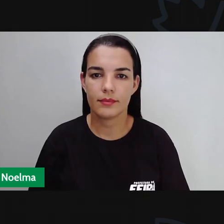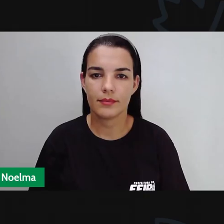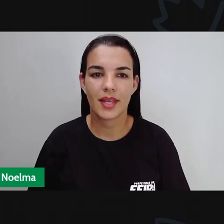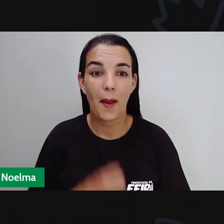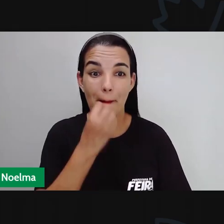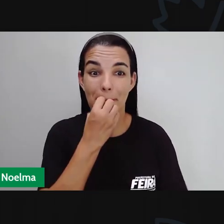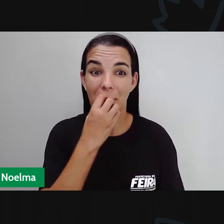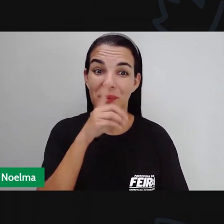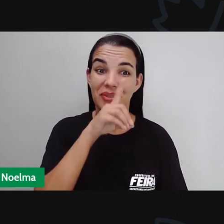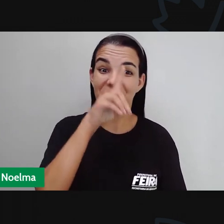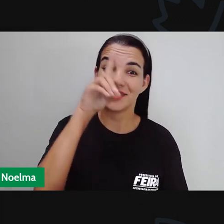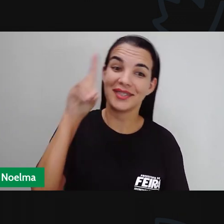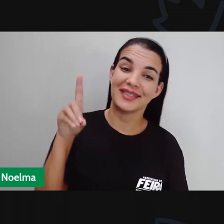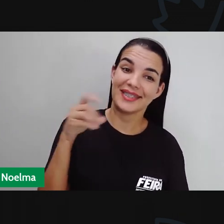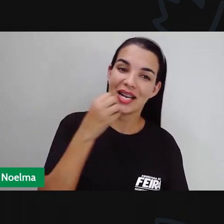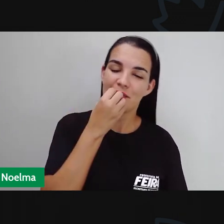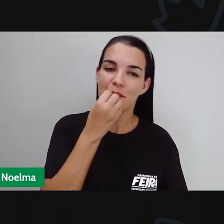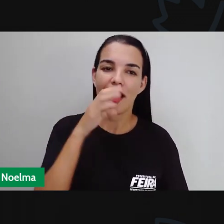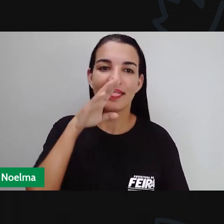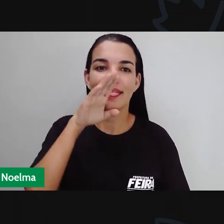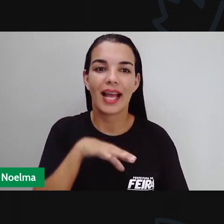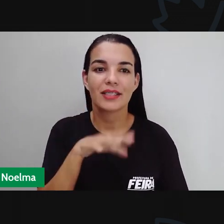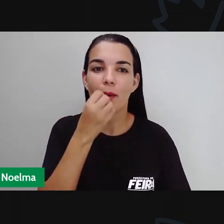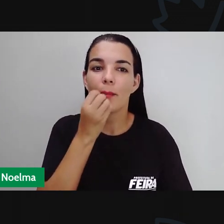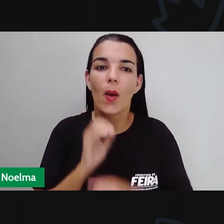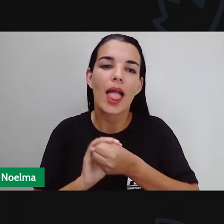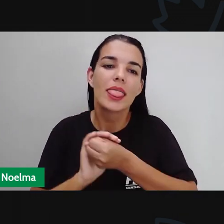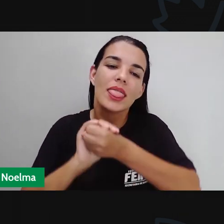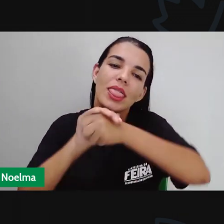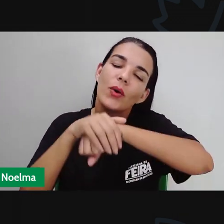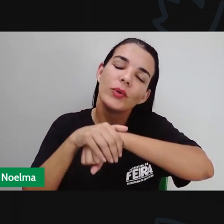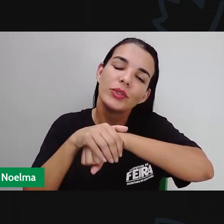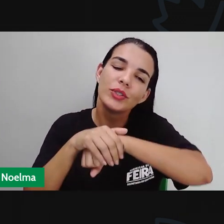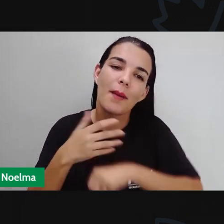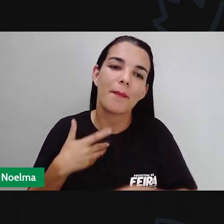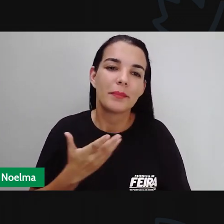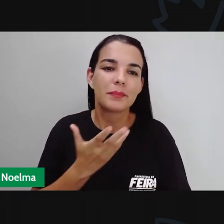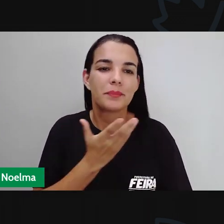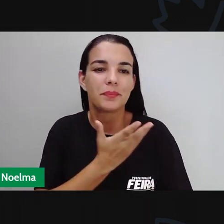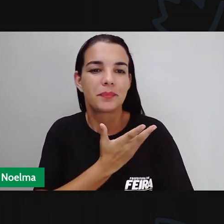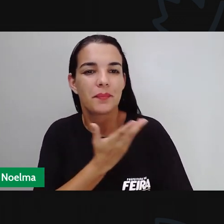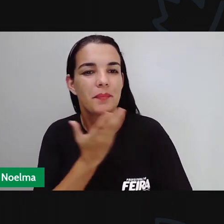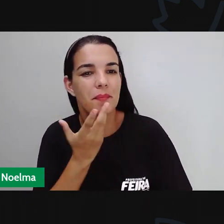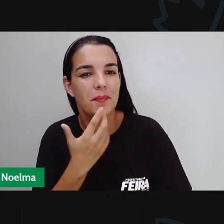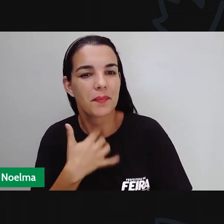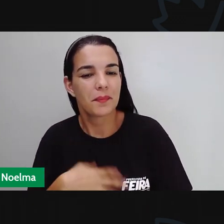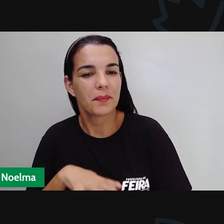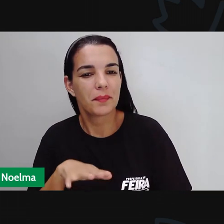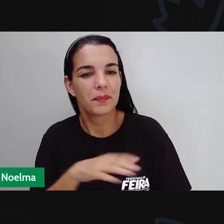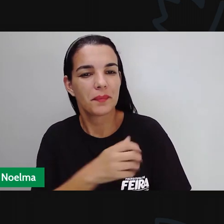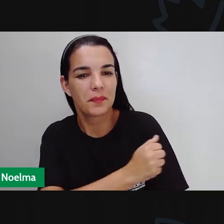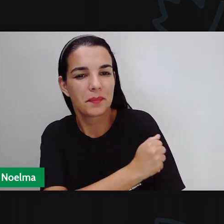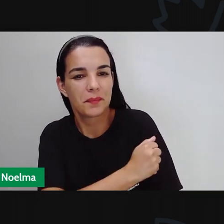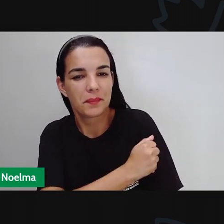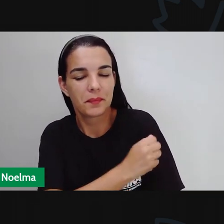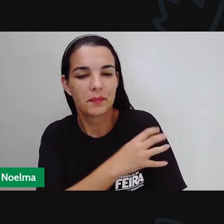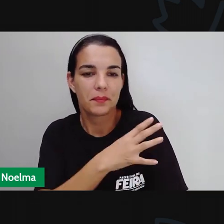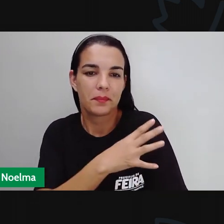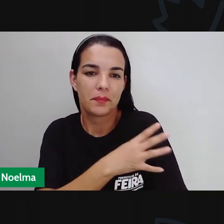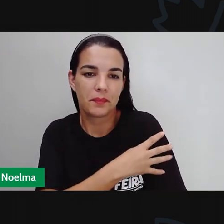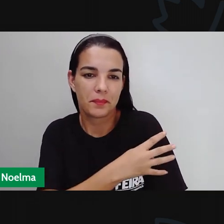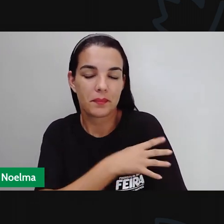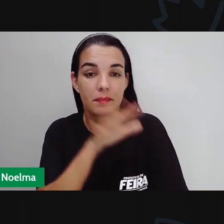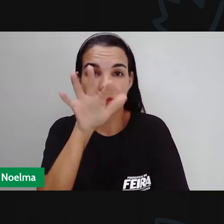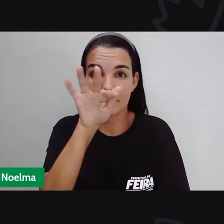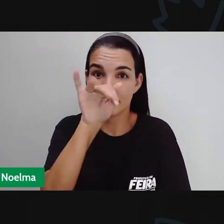Bom dia, boa tarde, boa noite, meus queridos alunos, nossos quartos anos da cidade de Feira de Santana. É